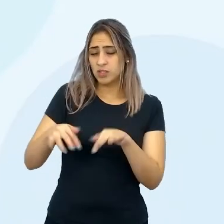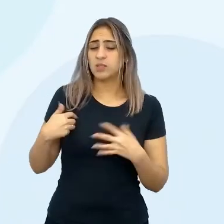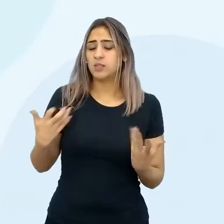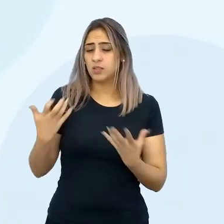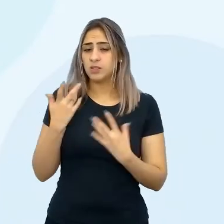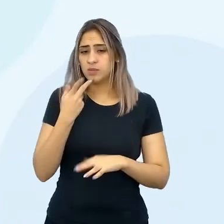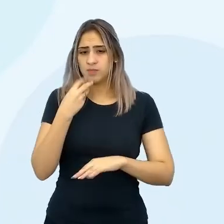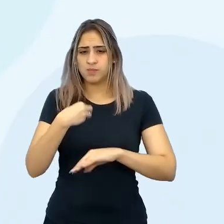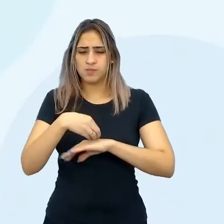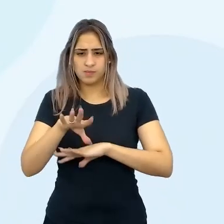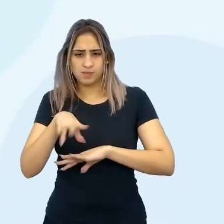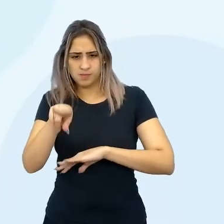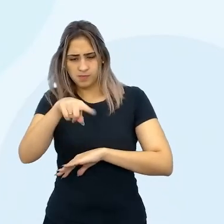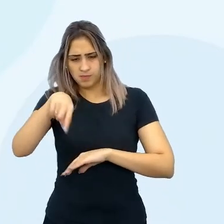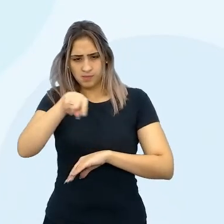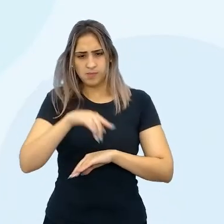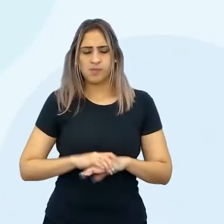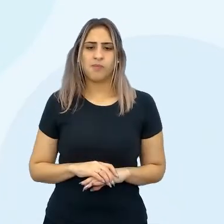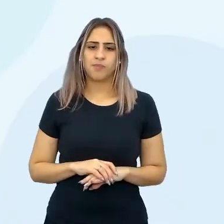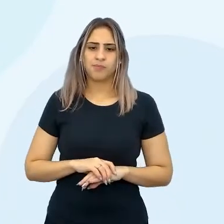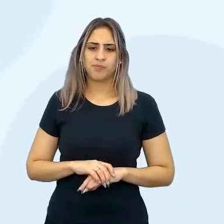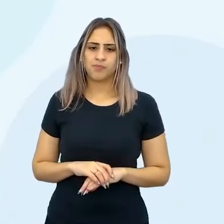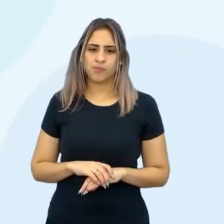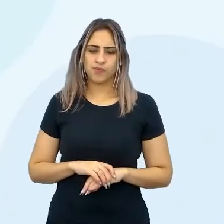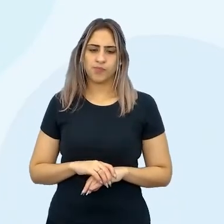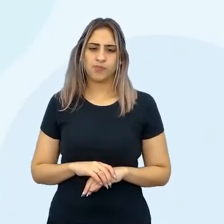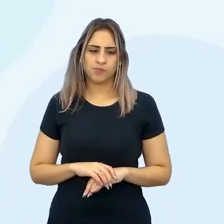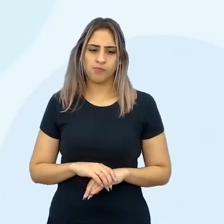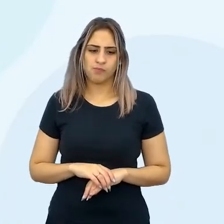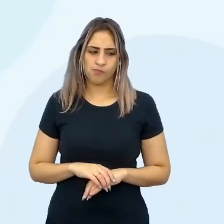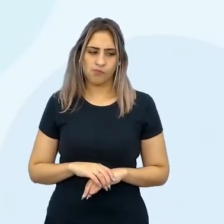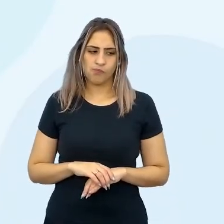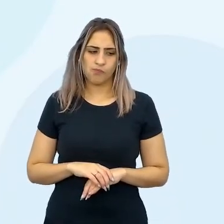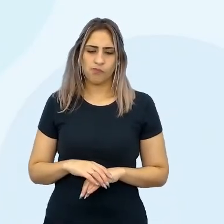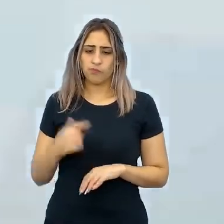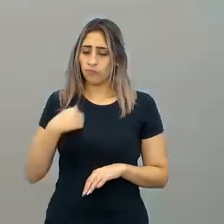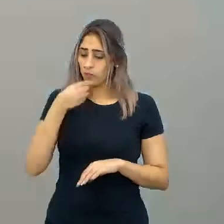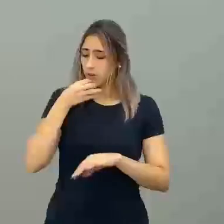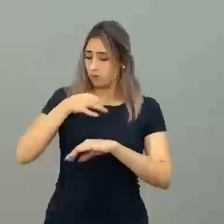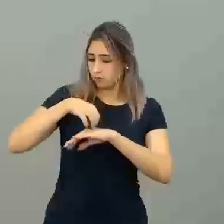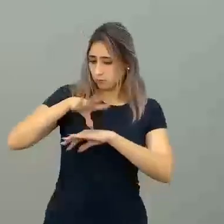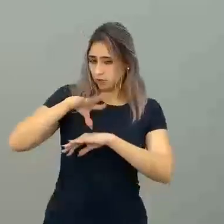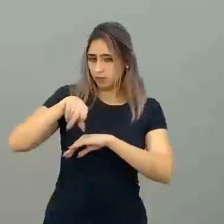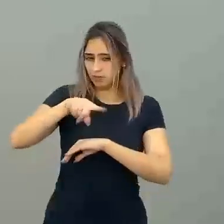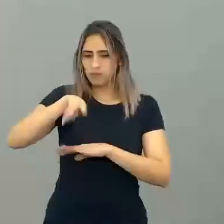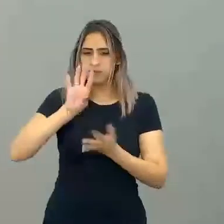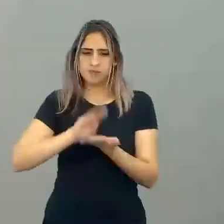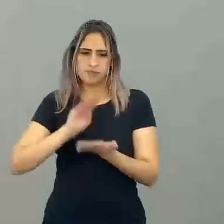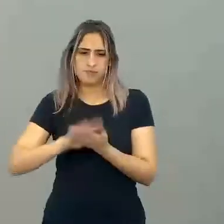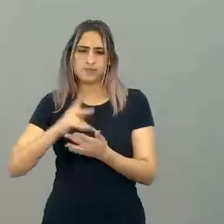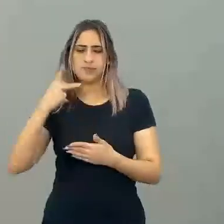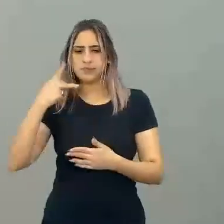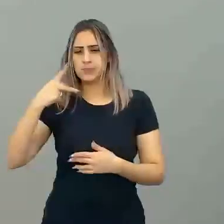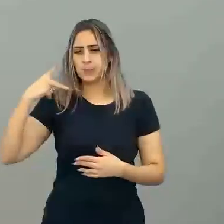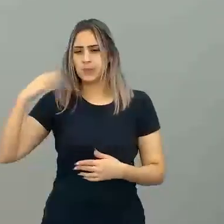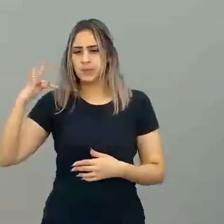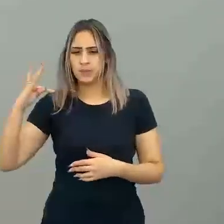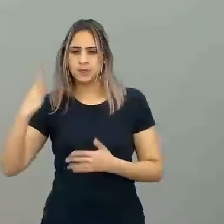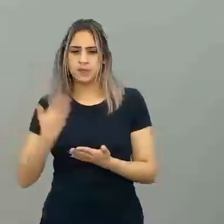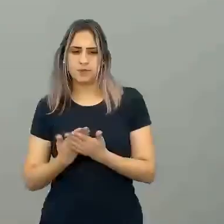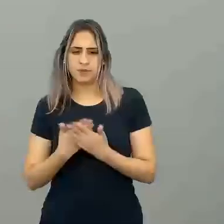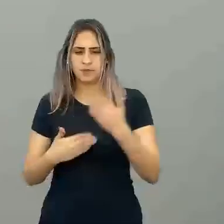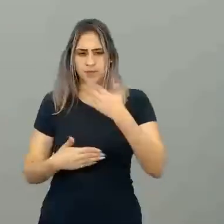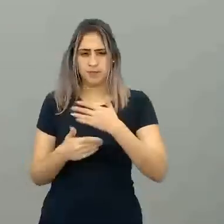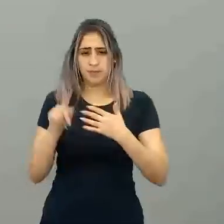queria só dar uma dica para vocês, que é assim. Eu sugiro vocês baixarem o PPT da aula, por quê?